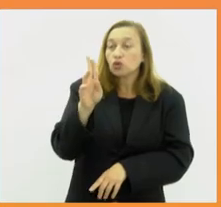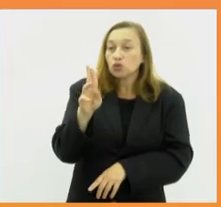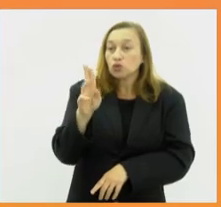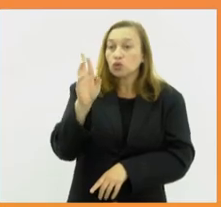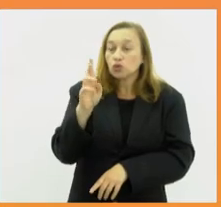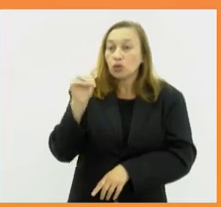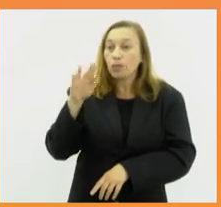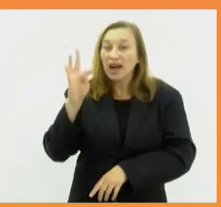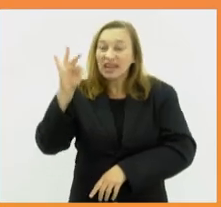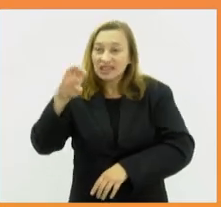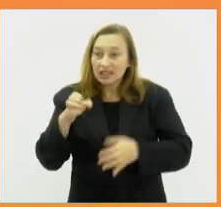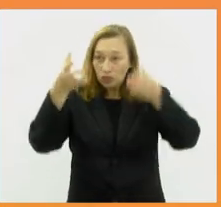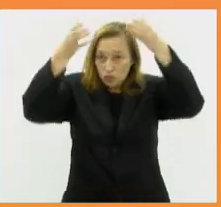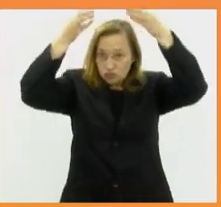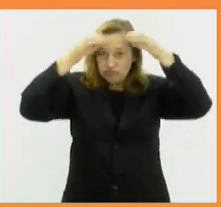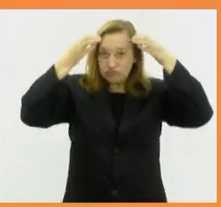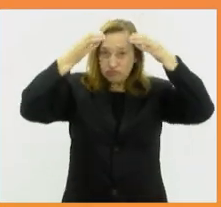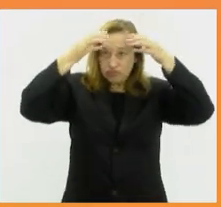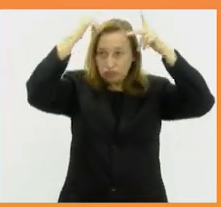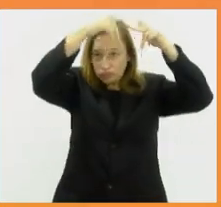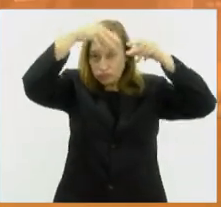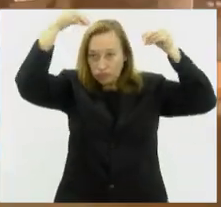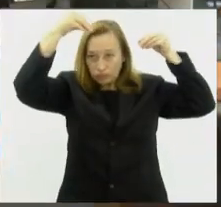das tradições dos povos africanos.